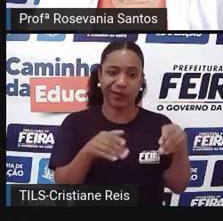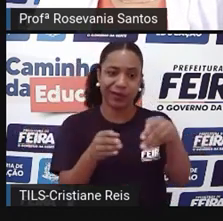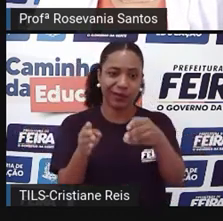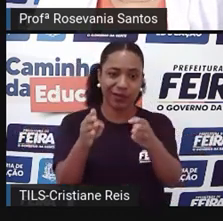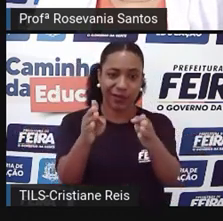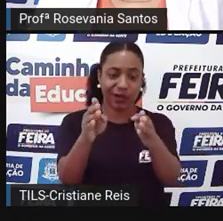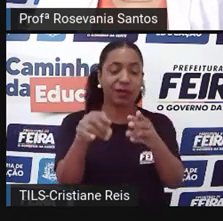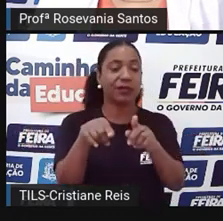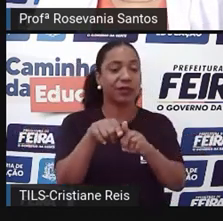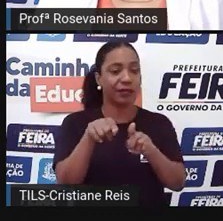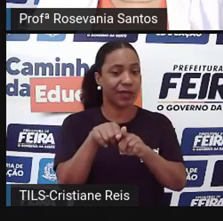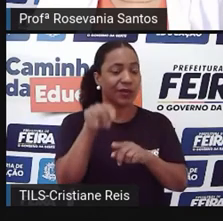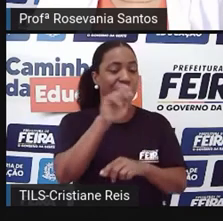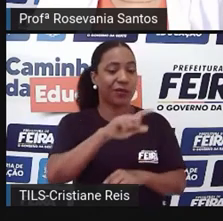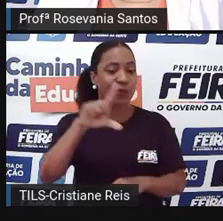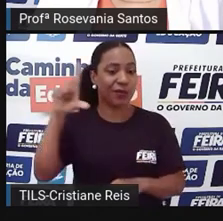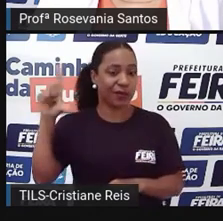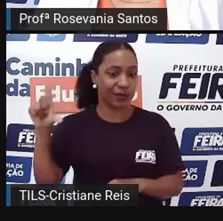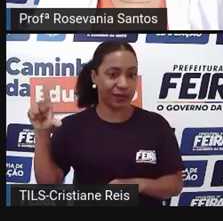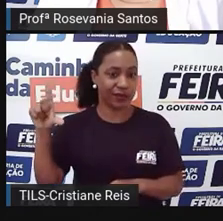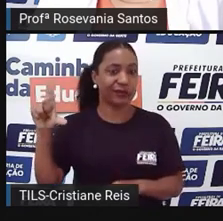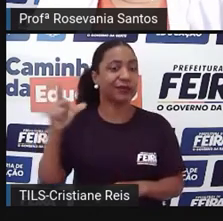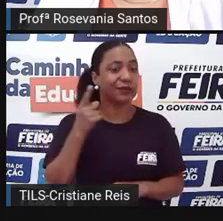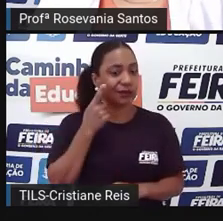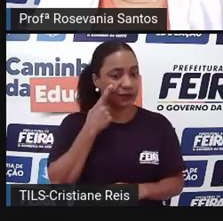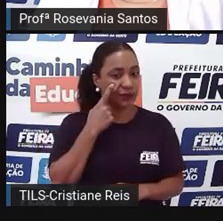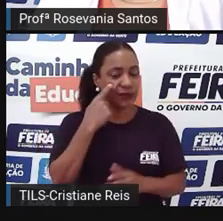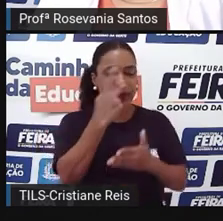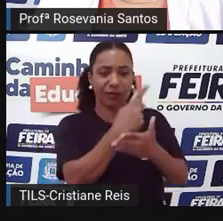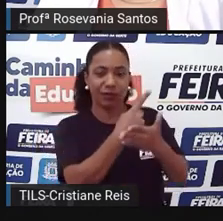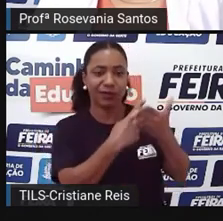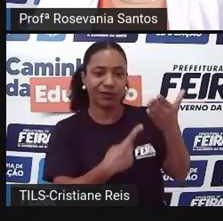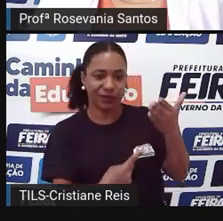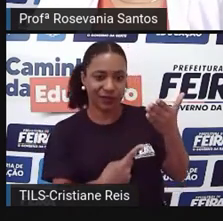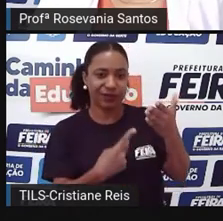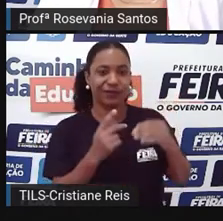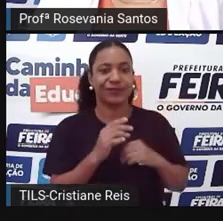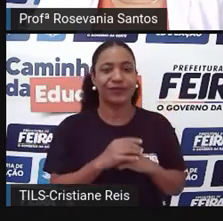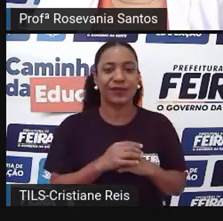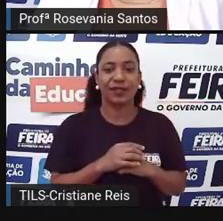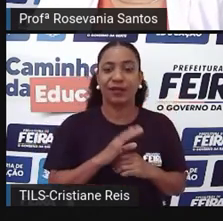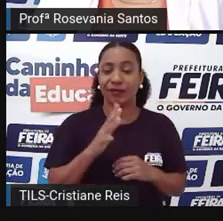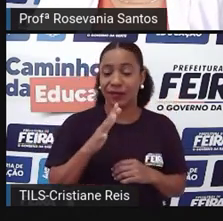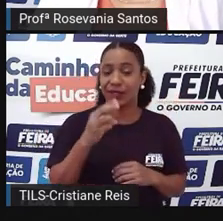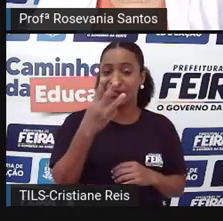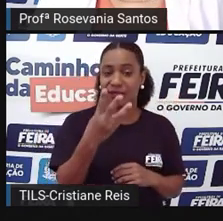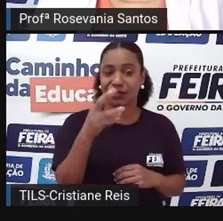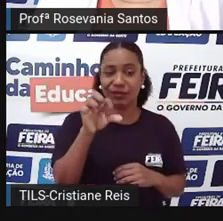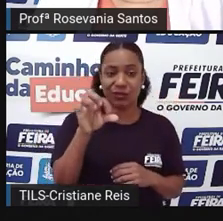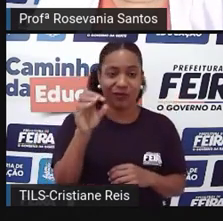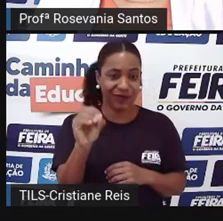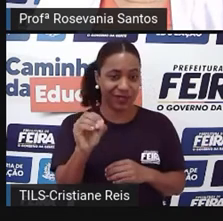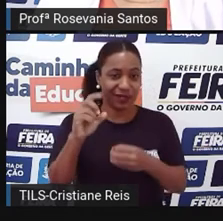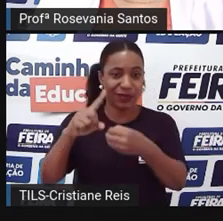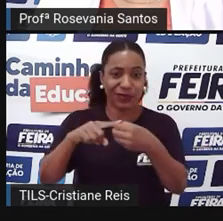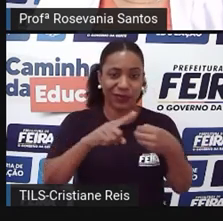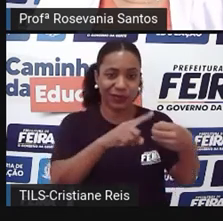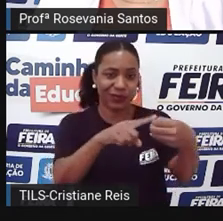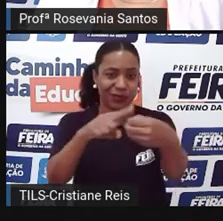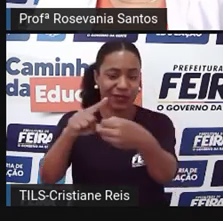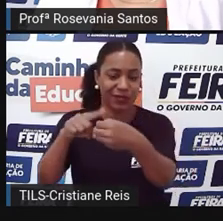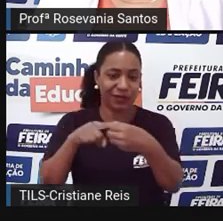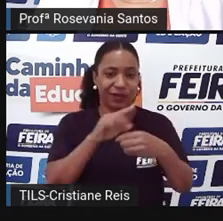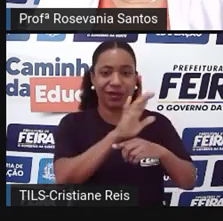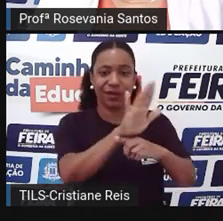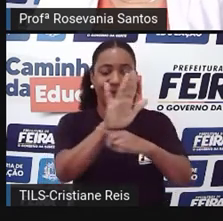percebeu, e esse projeto, ele tem a característica de atender 390 municípios, mas muitas pessoas